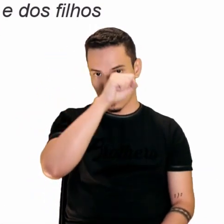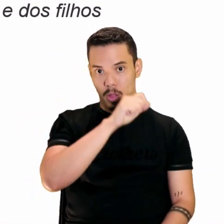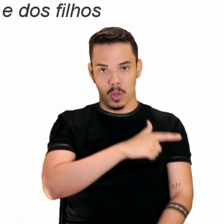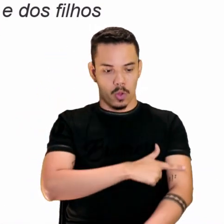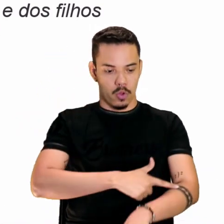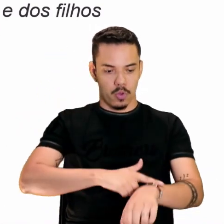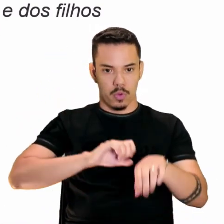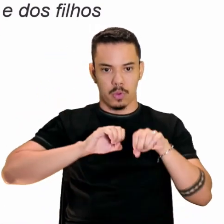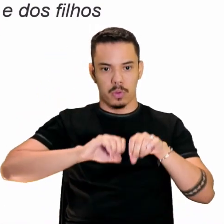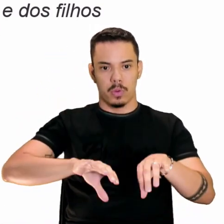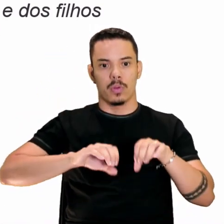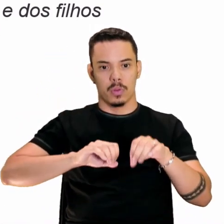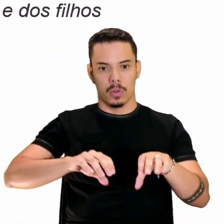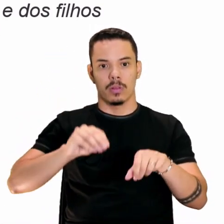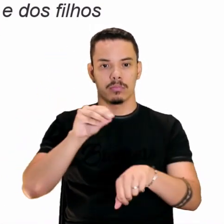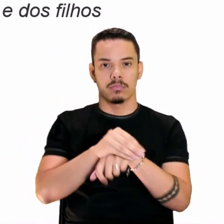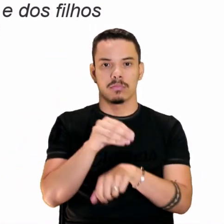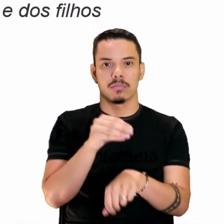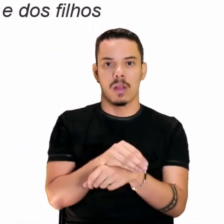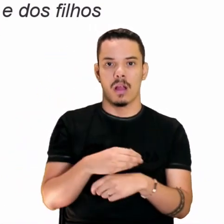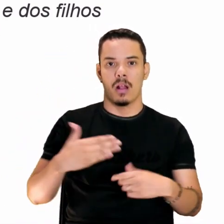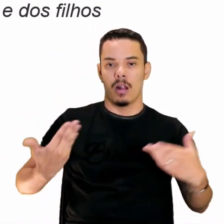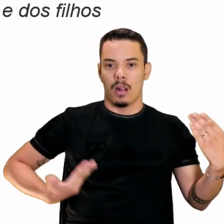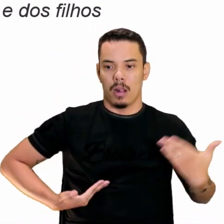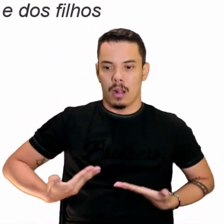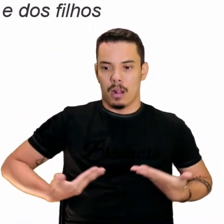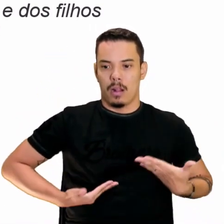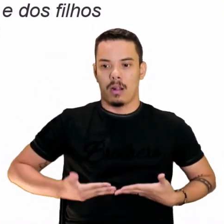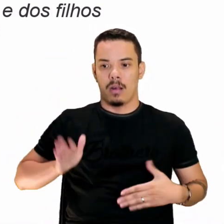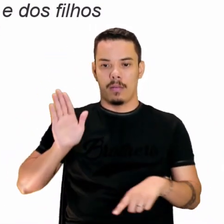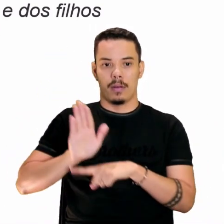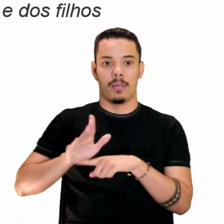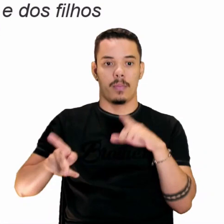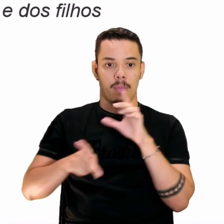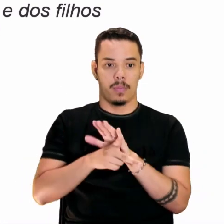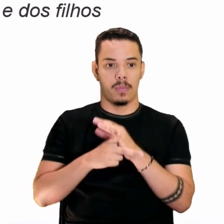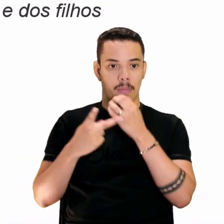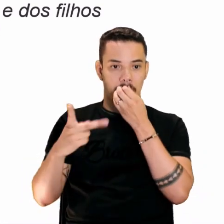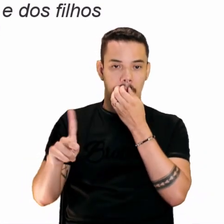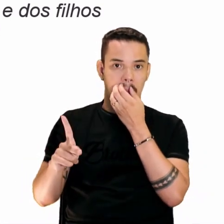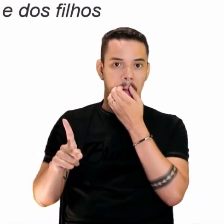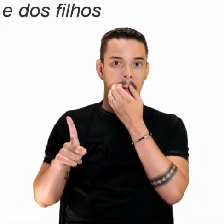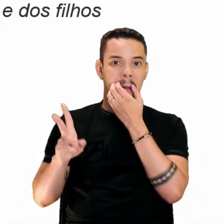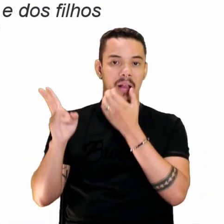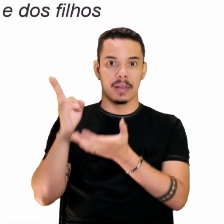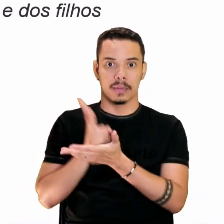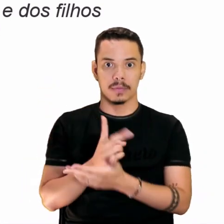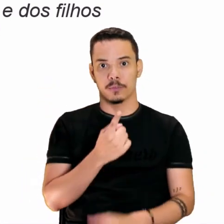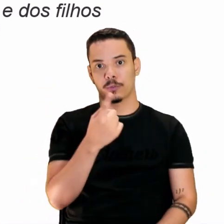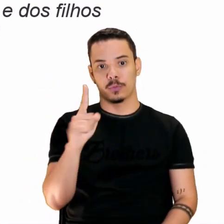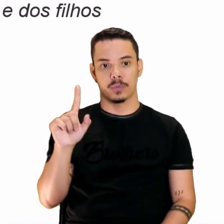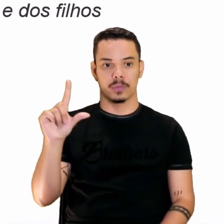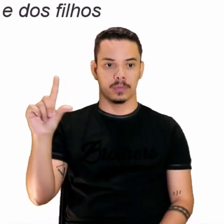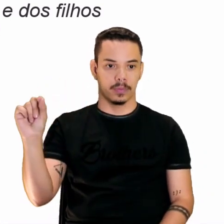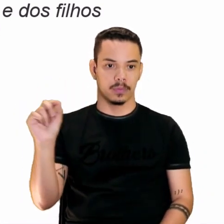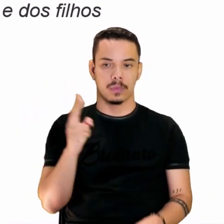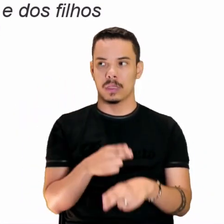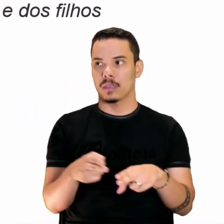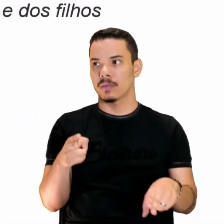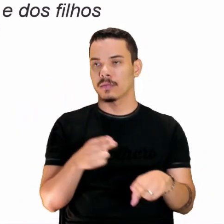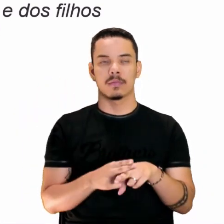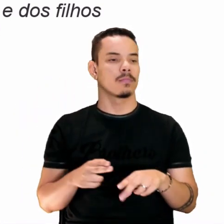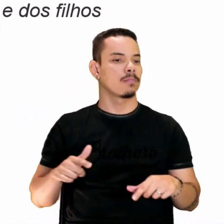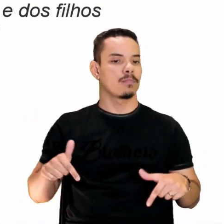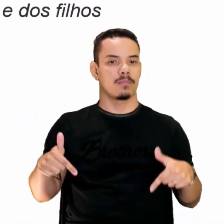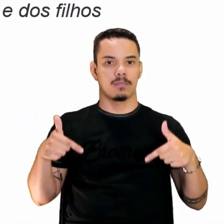para cuidar e servir. De costume, esquecia-se dela. Sempre a última a sair. Disfaça e segue